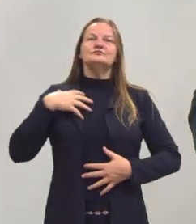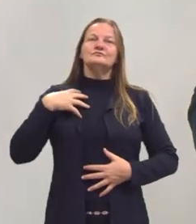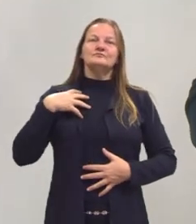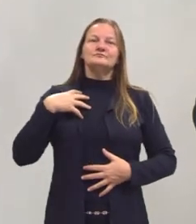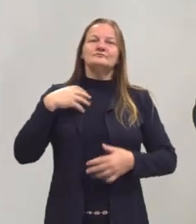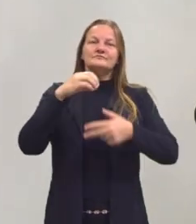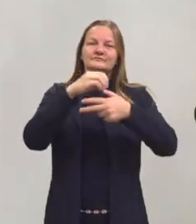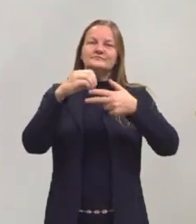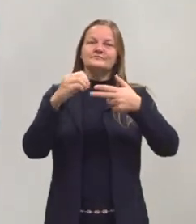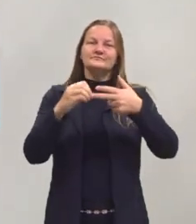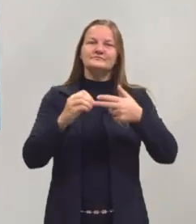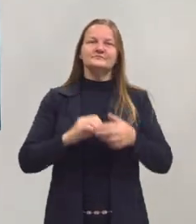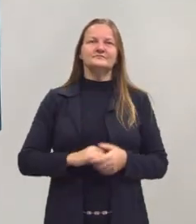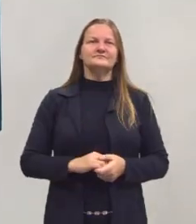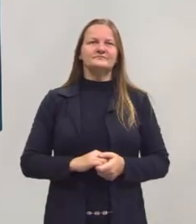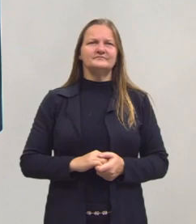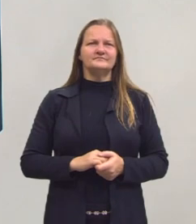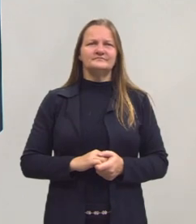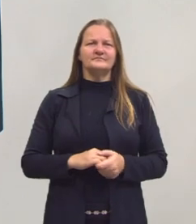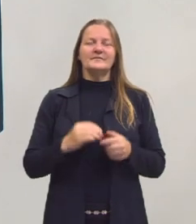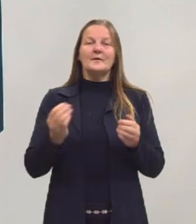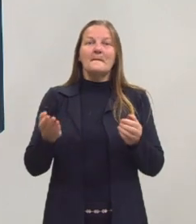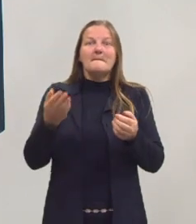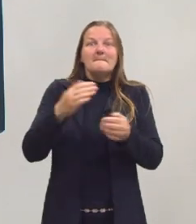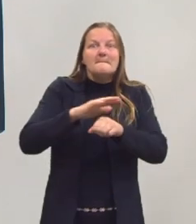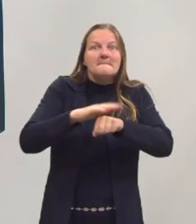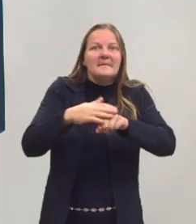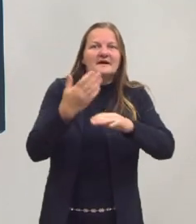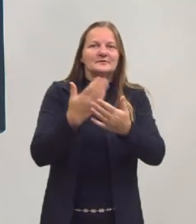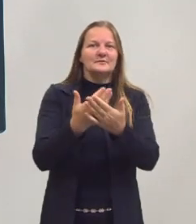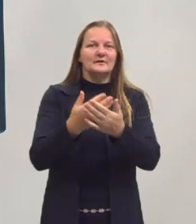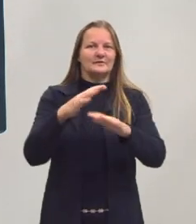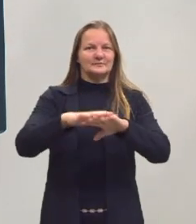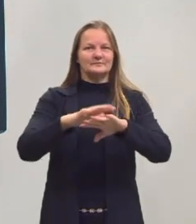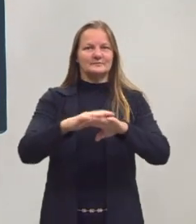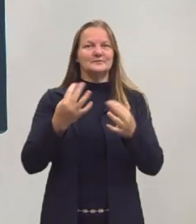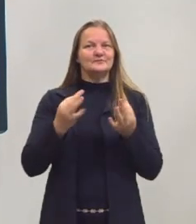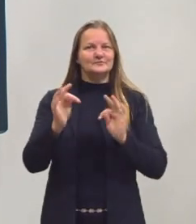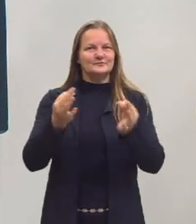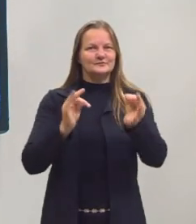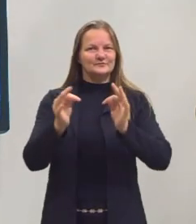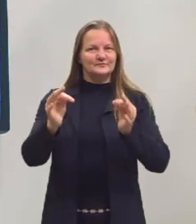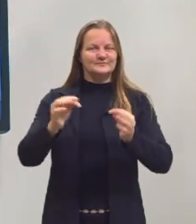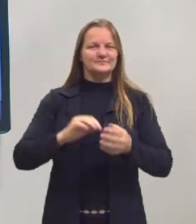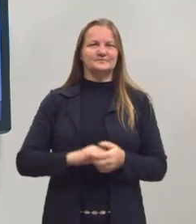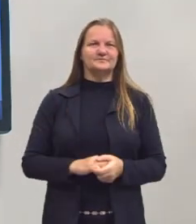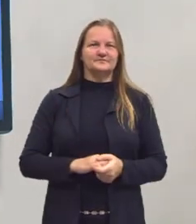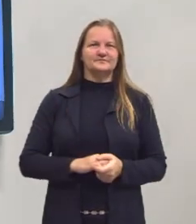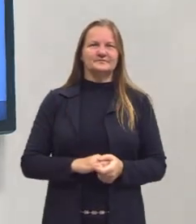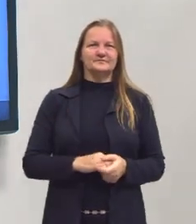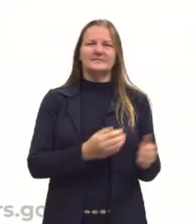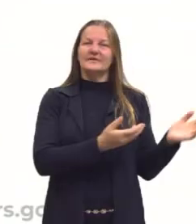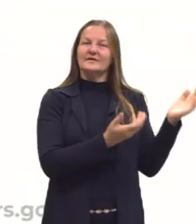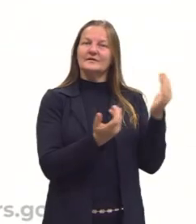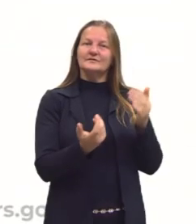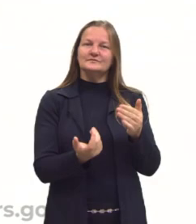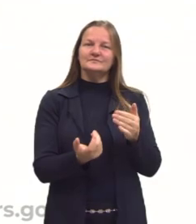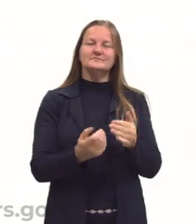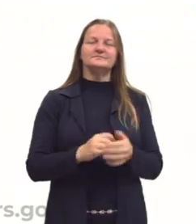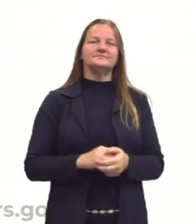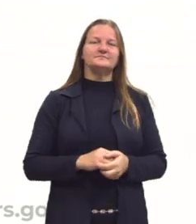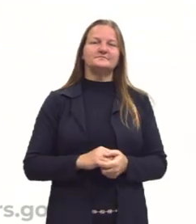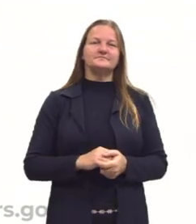do projeto pré-ENEM e vamos para mais uma aula de matemática e suas tecnologias. Trago aqui para vocês então